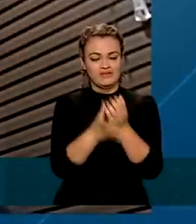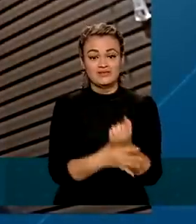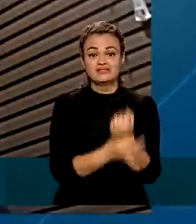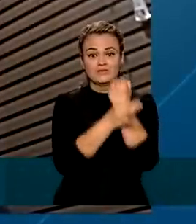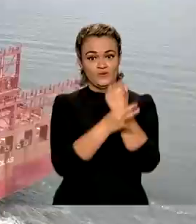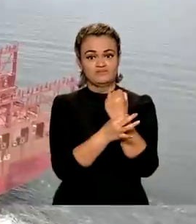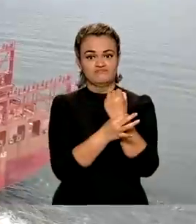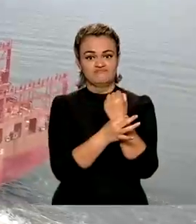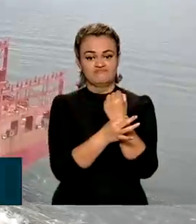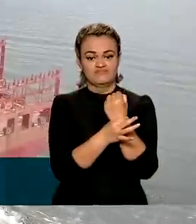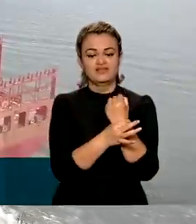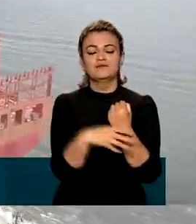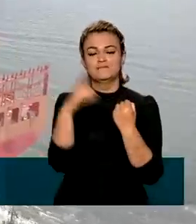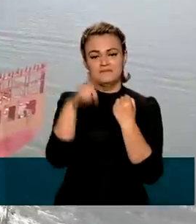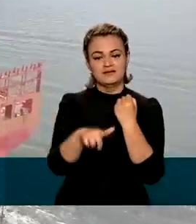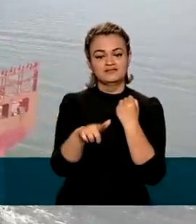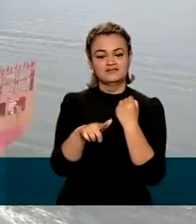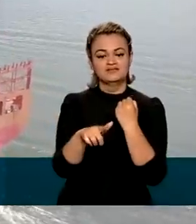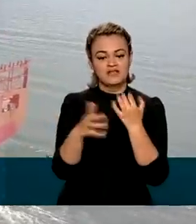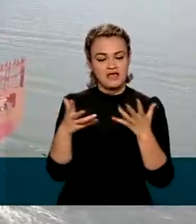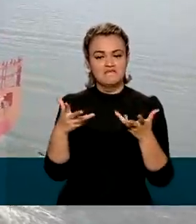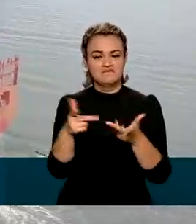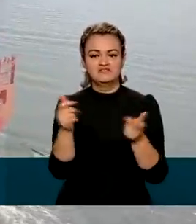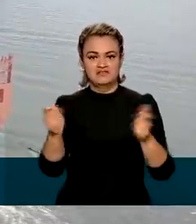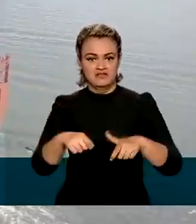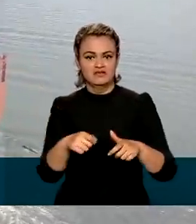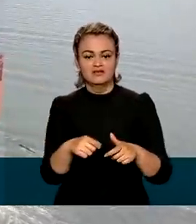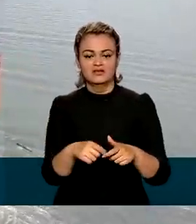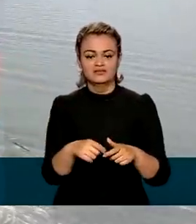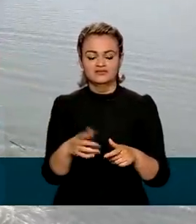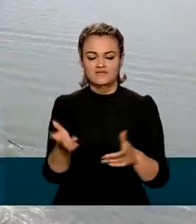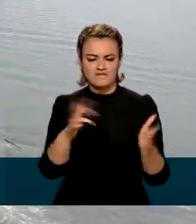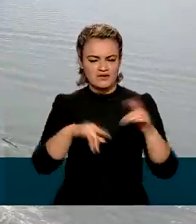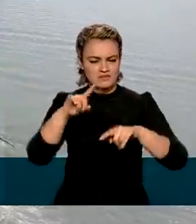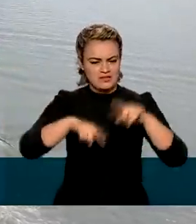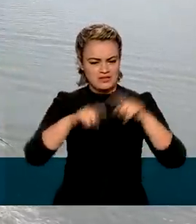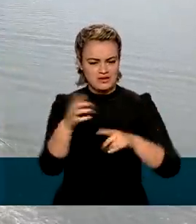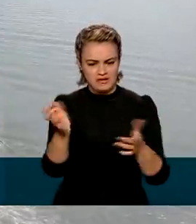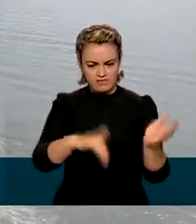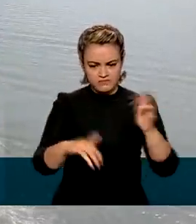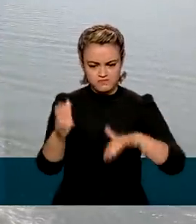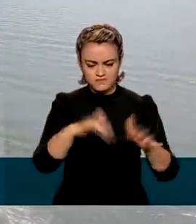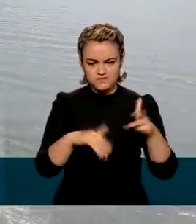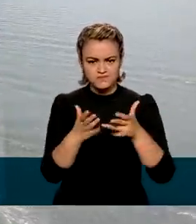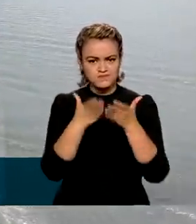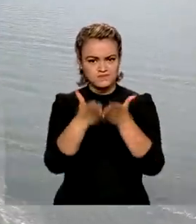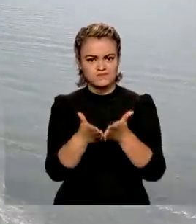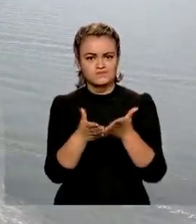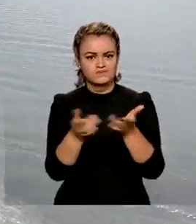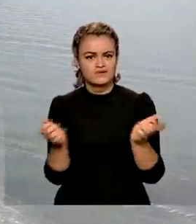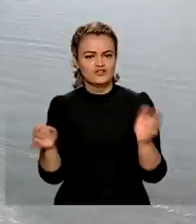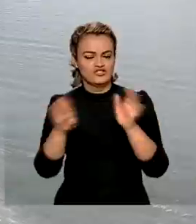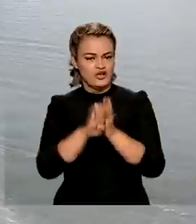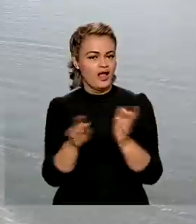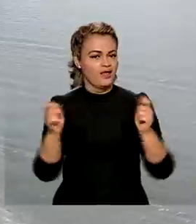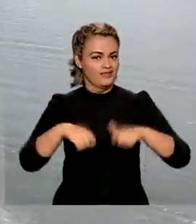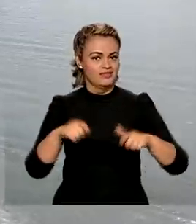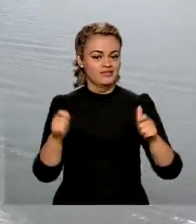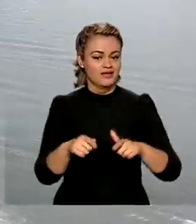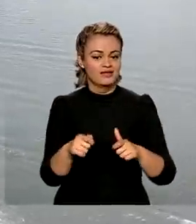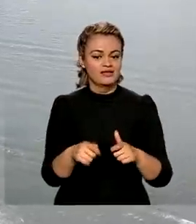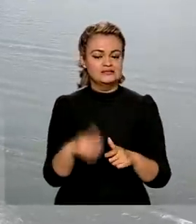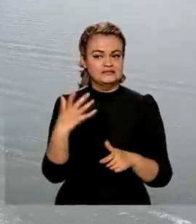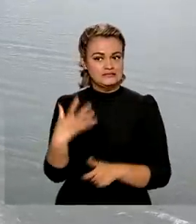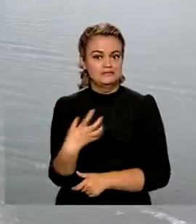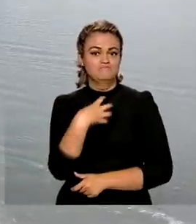cabotagem traz, né? Como também por essa eficiência. Então a gente tem um grande volume de material sendo transportado de uma única vez. E essa